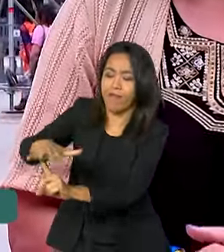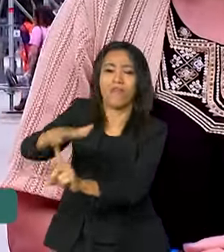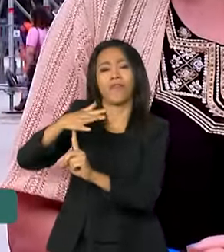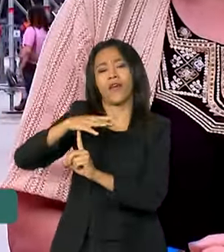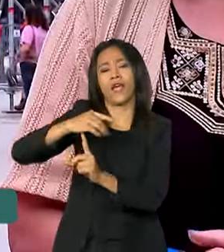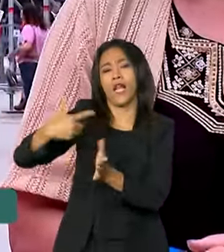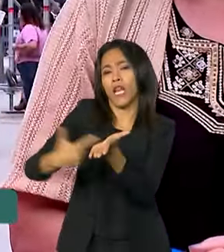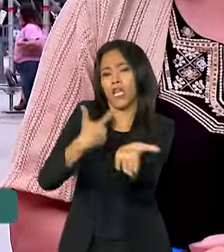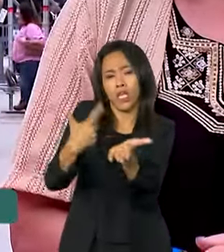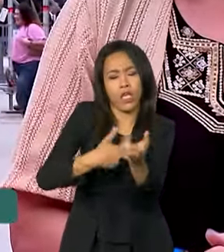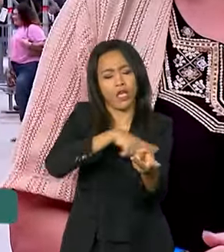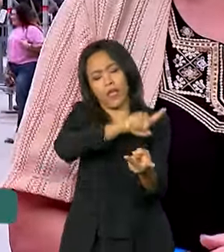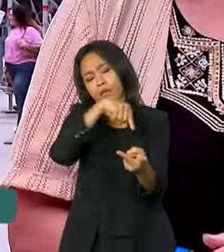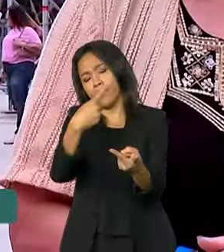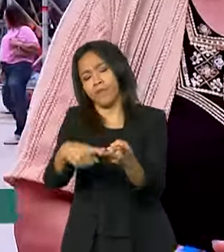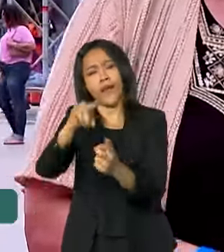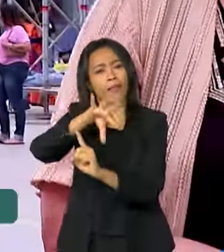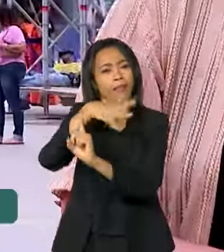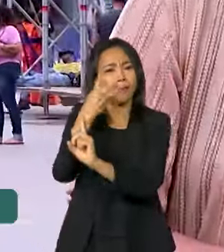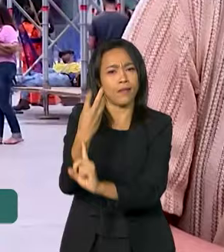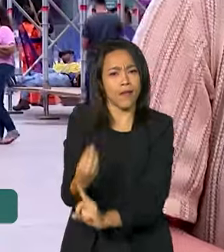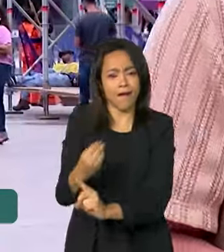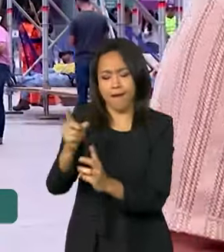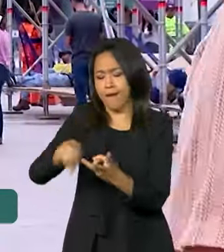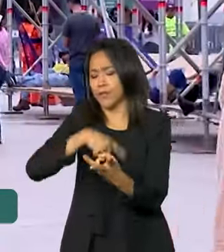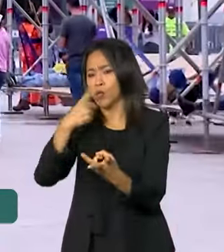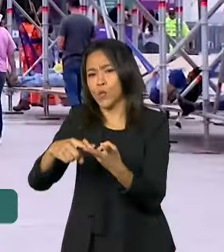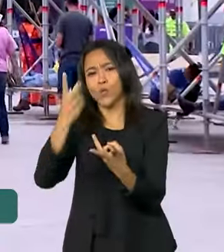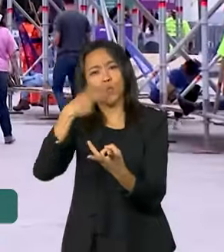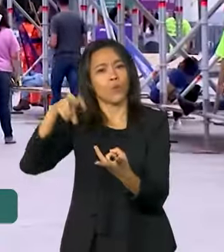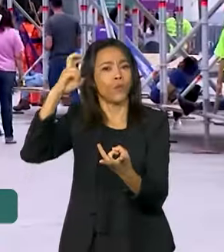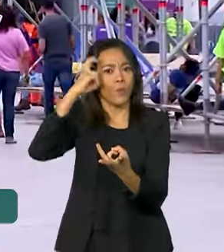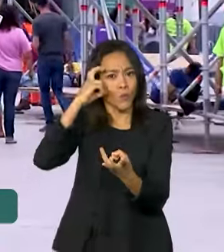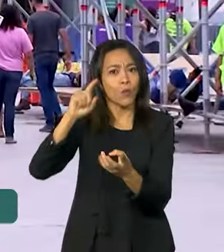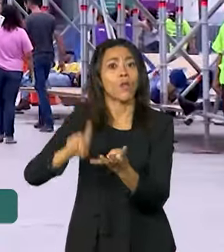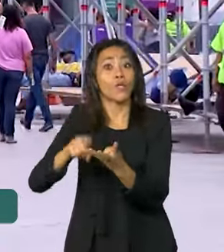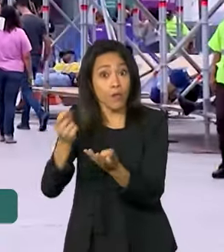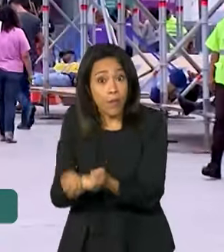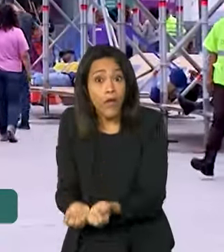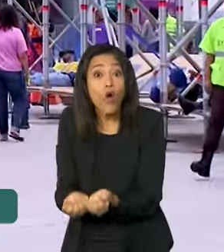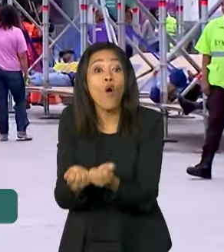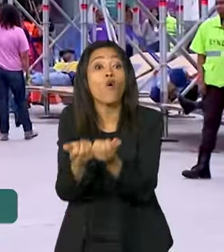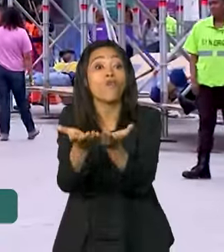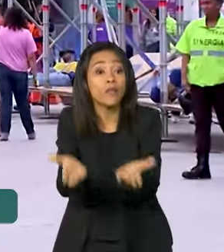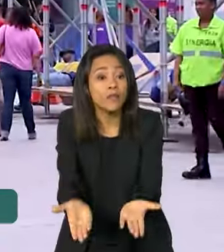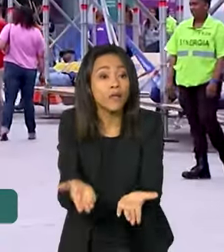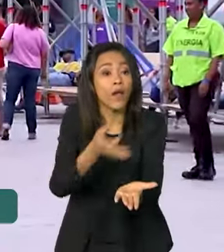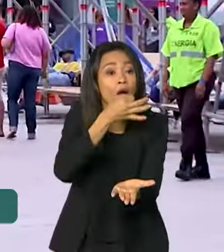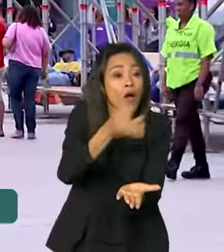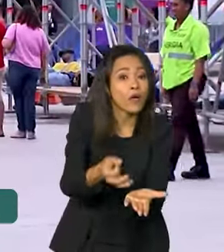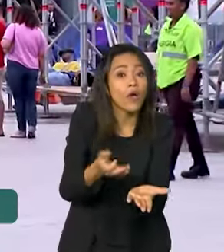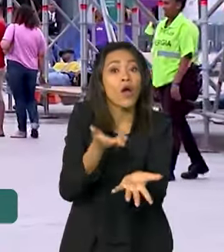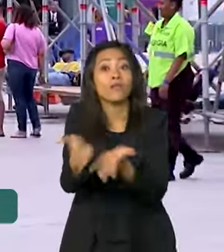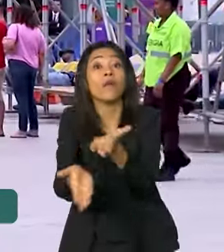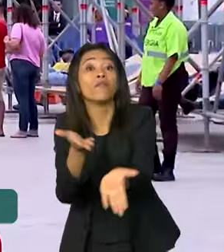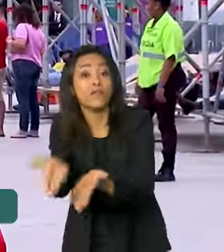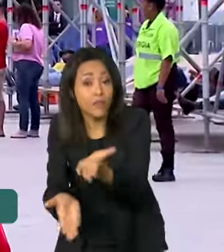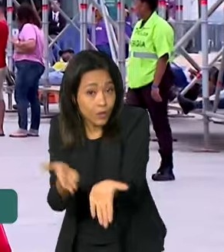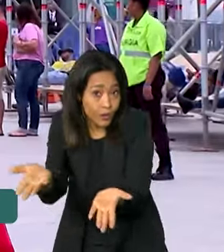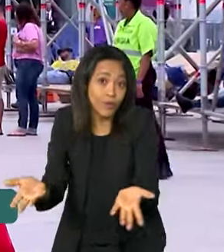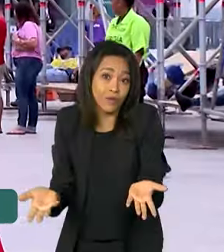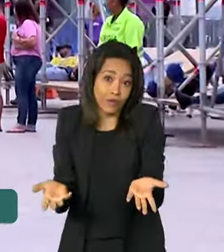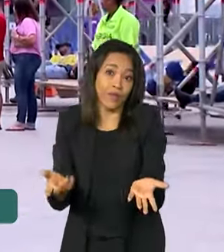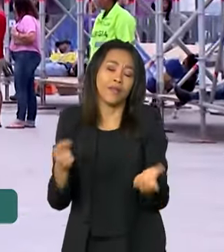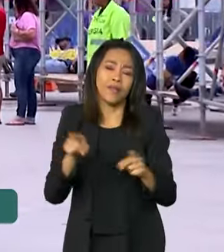artesanatos, com muita cultura local, com também prestação de serviço para quem quiser participar. E há a intensa